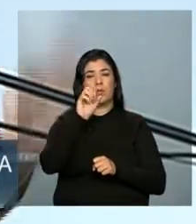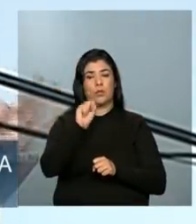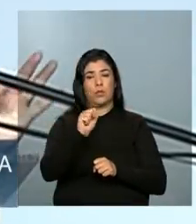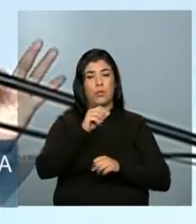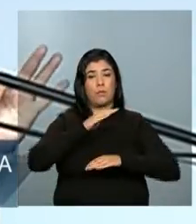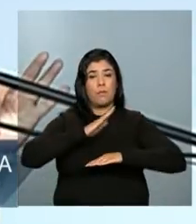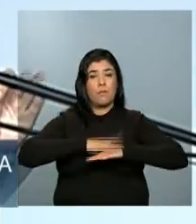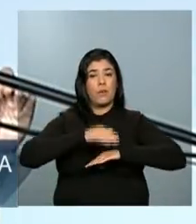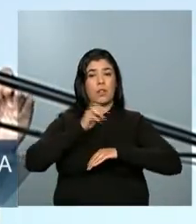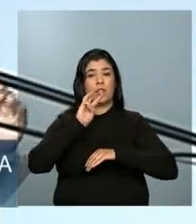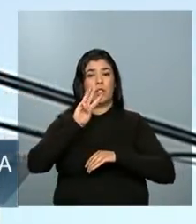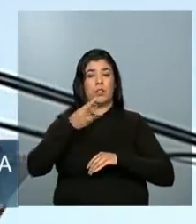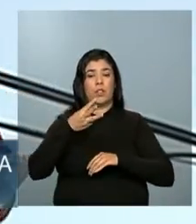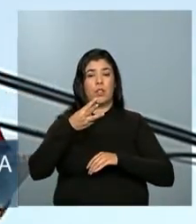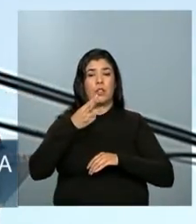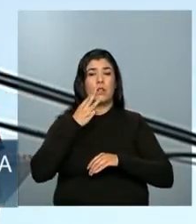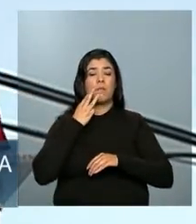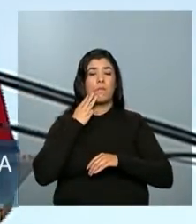milhões.